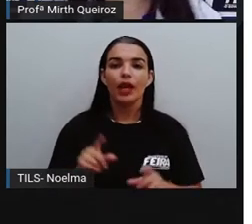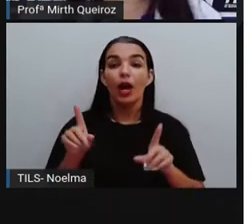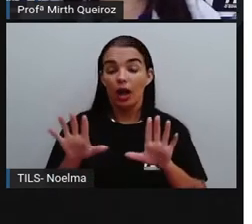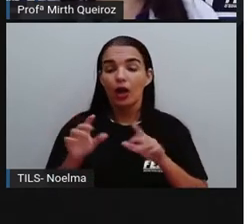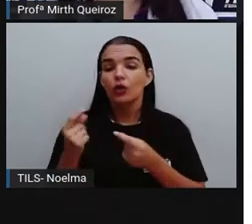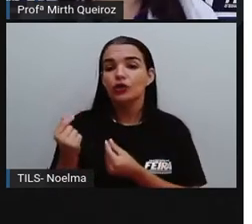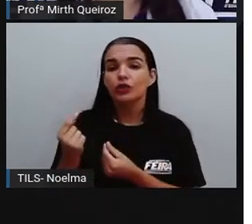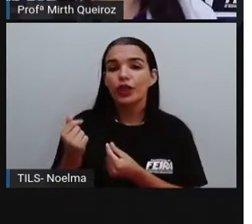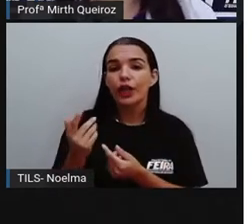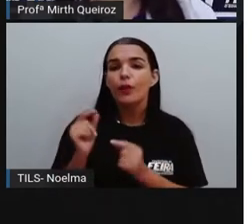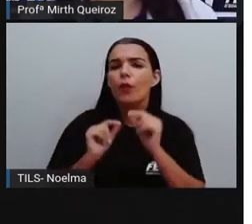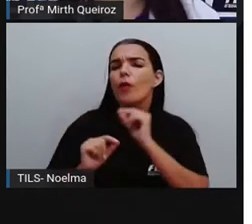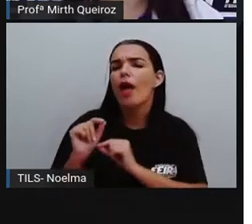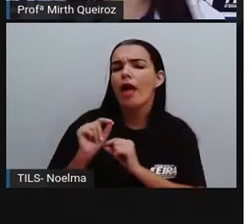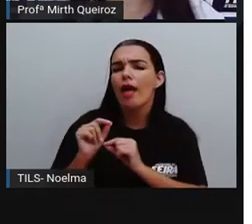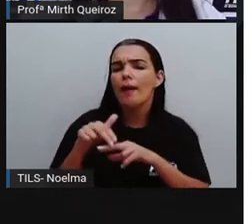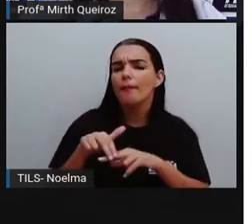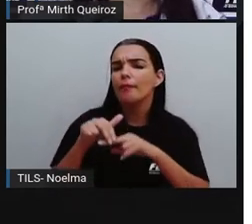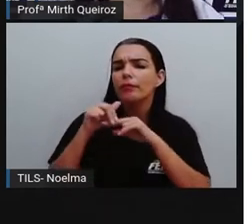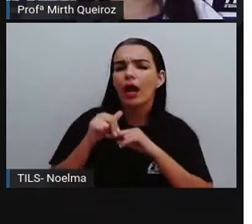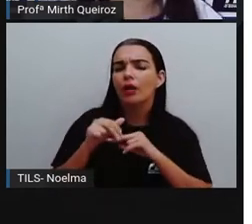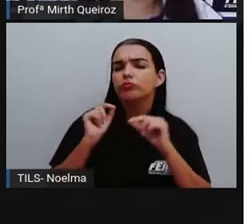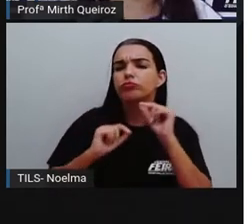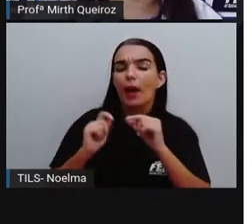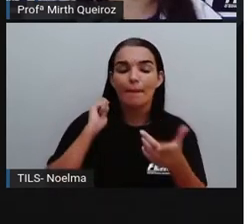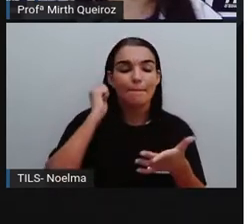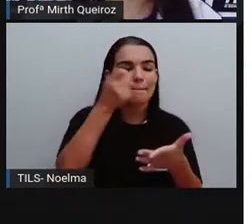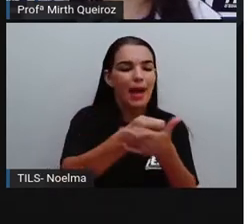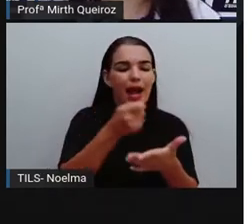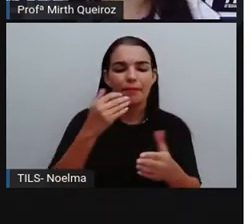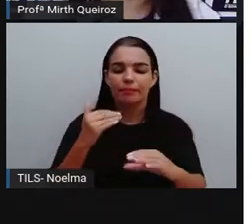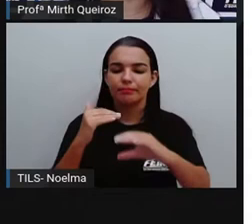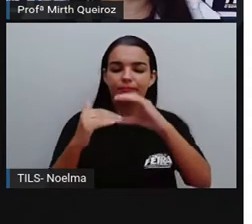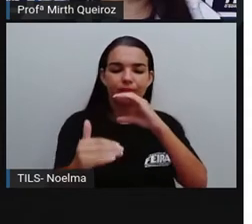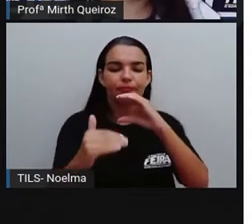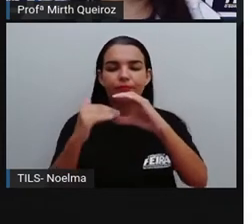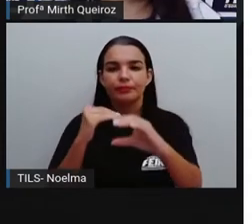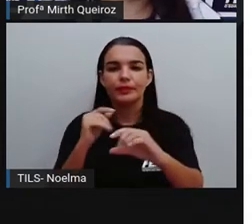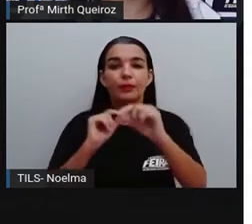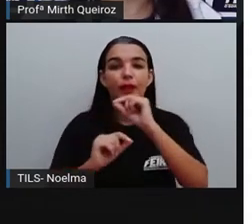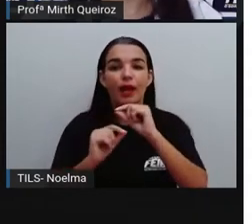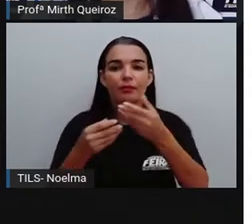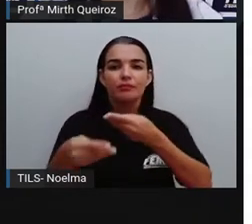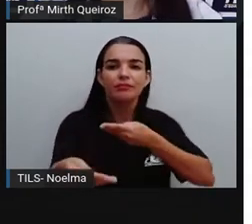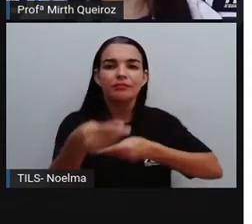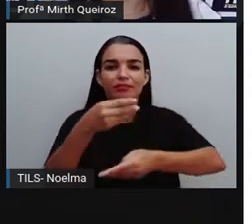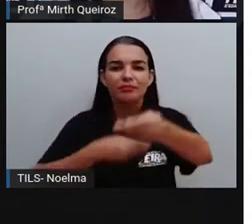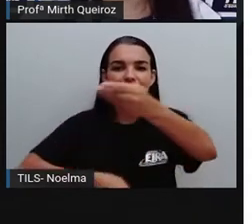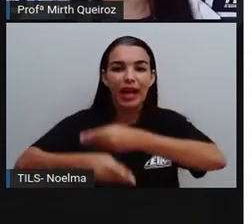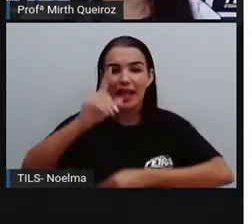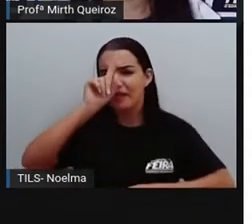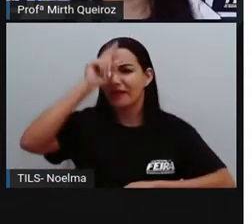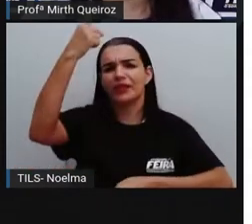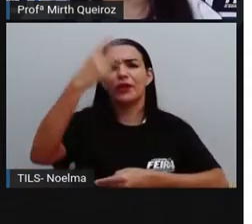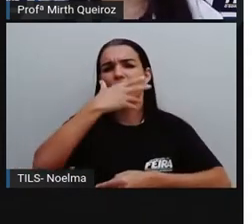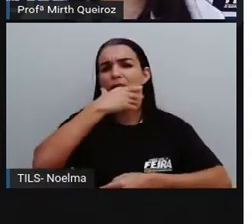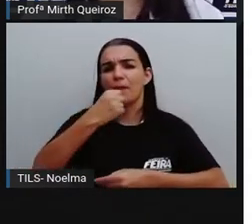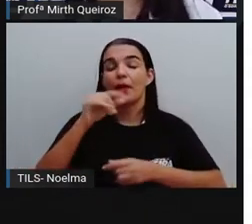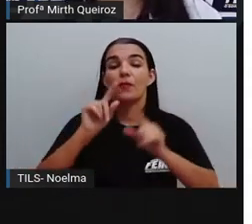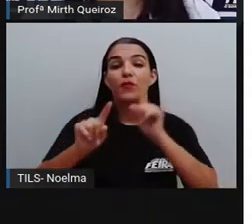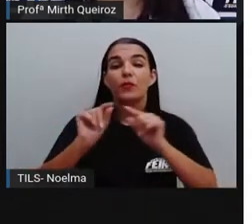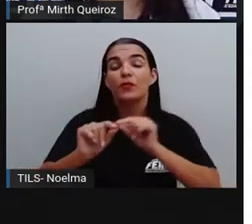nada mais é do que o pagamento inventado pelos homens para facilitar